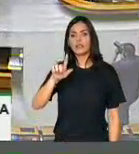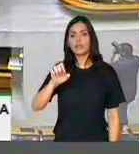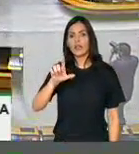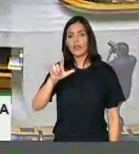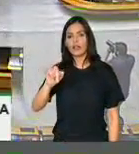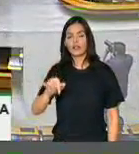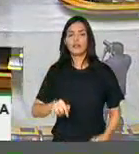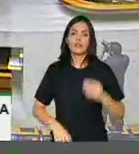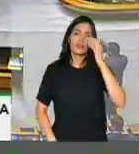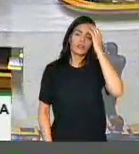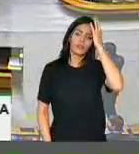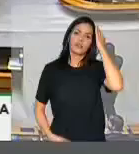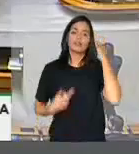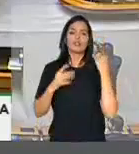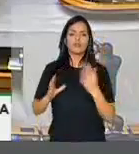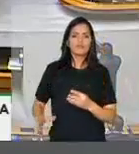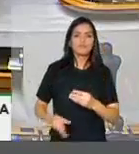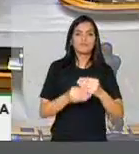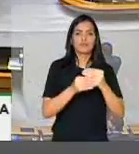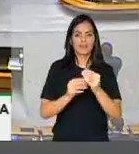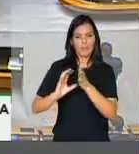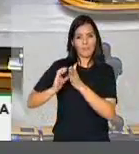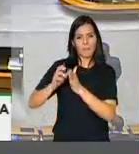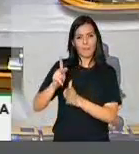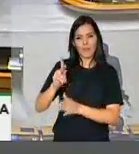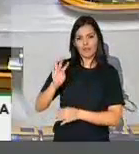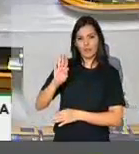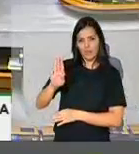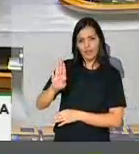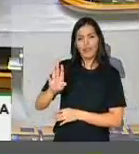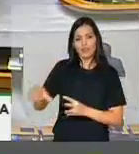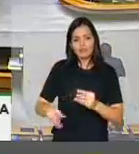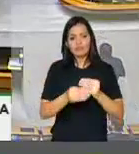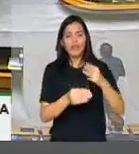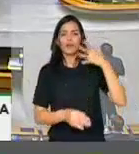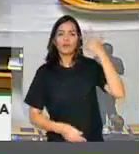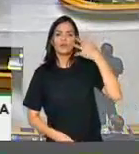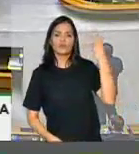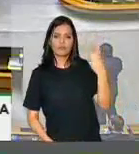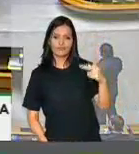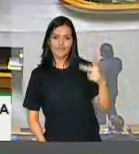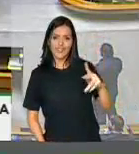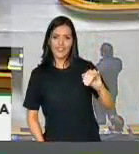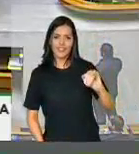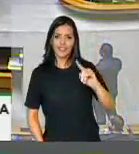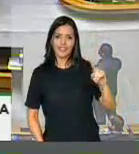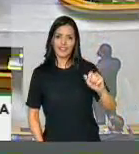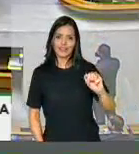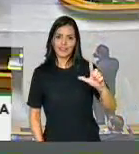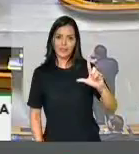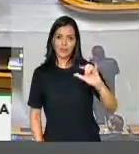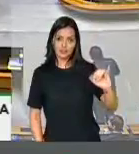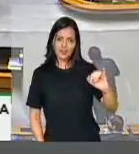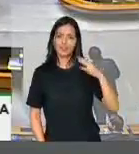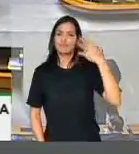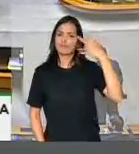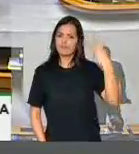somar, em nome do PTB, com o deputado Izalci, suas palavras em homenagem à Embrapa,